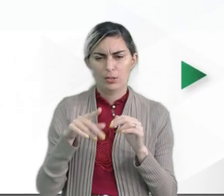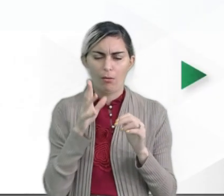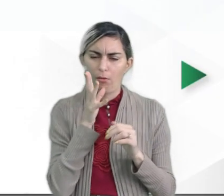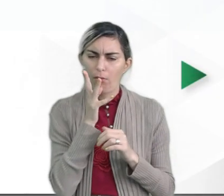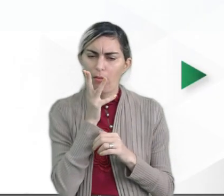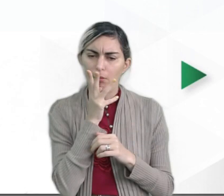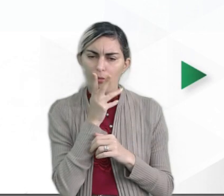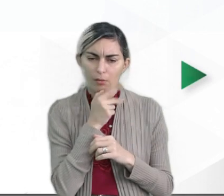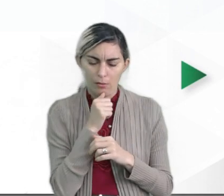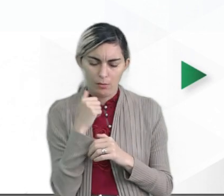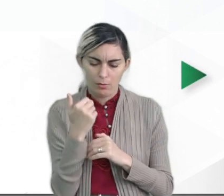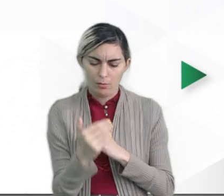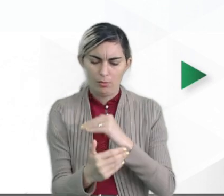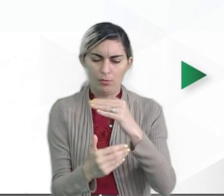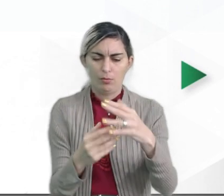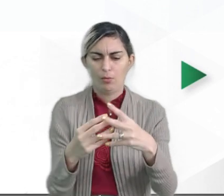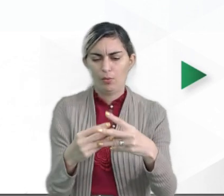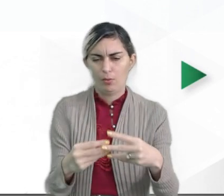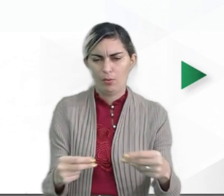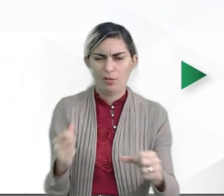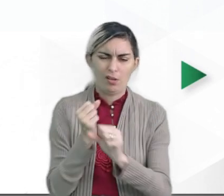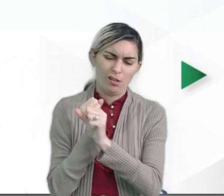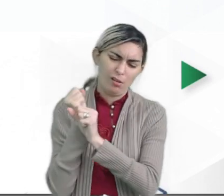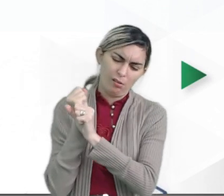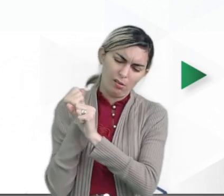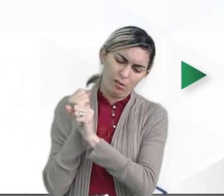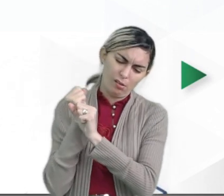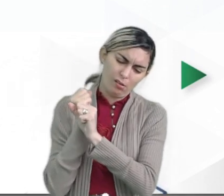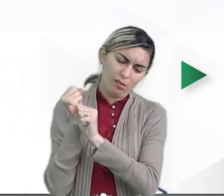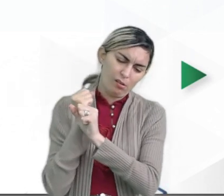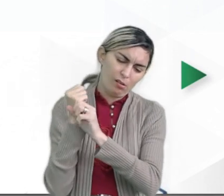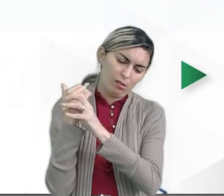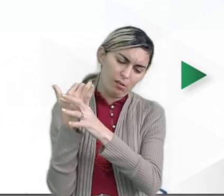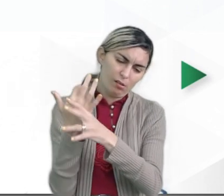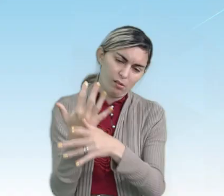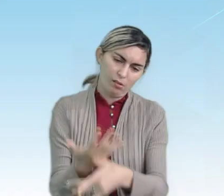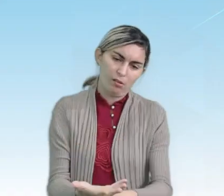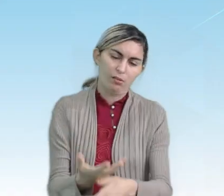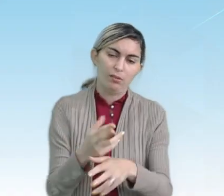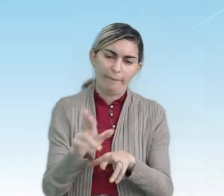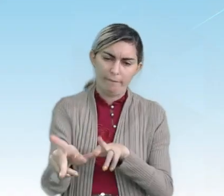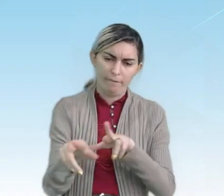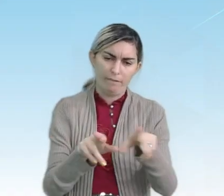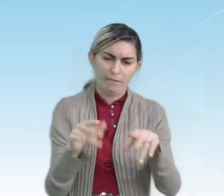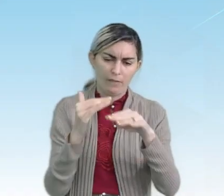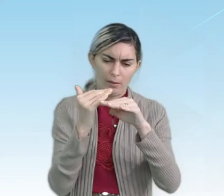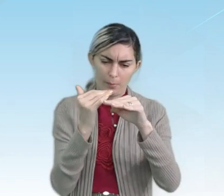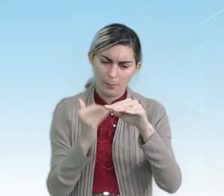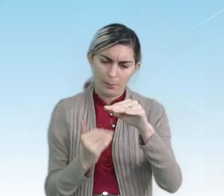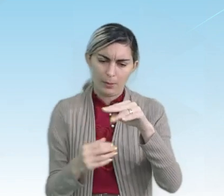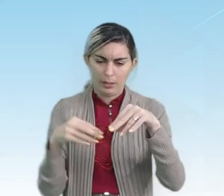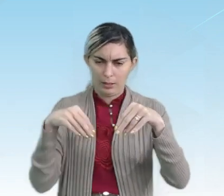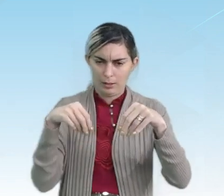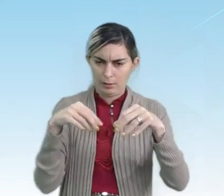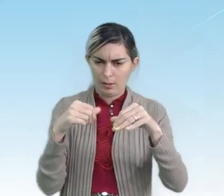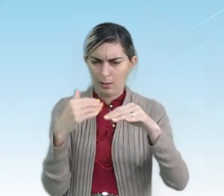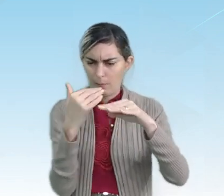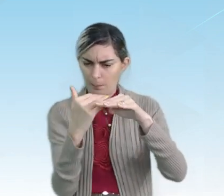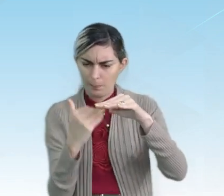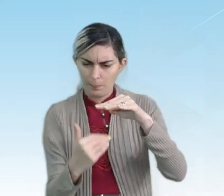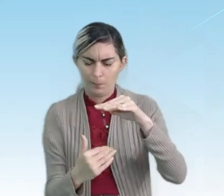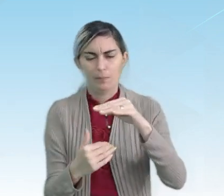e gradual, que leva milhares e milhares de anos nas diferentes camadas e também de